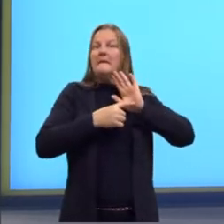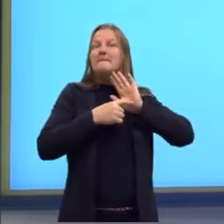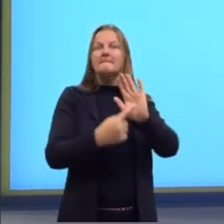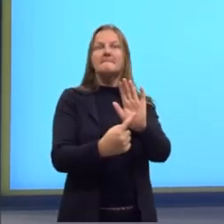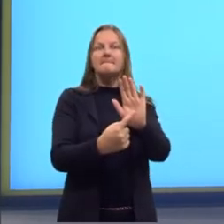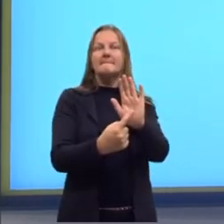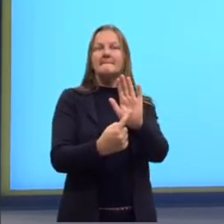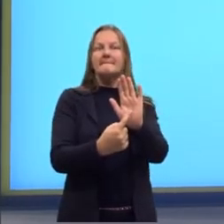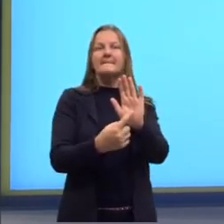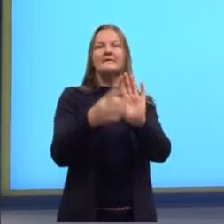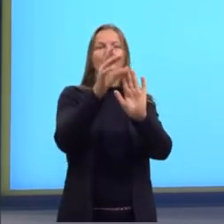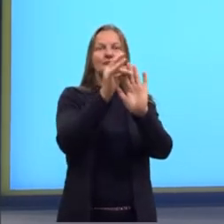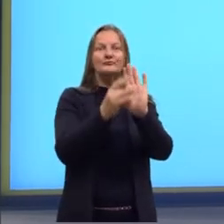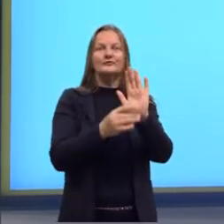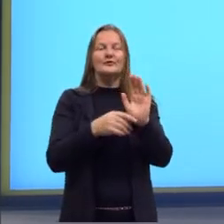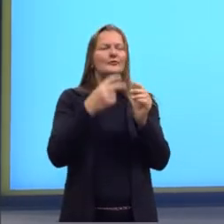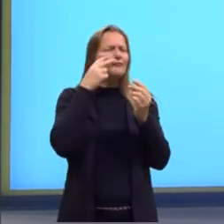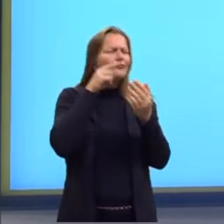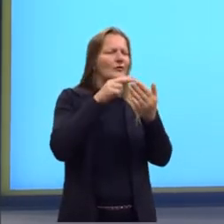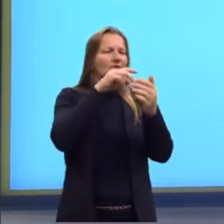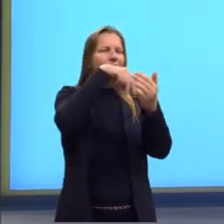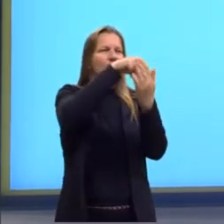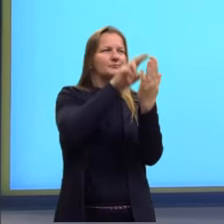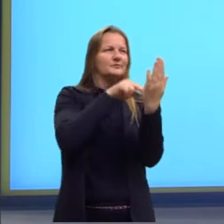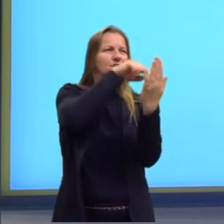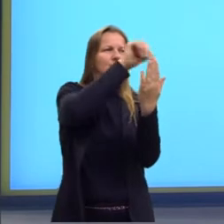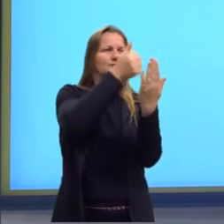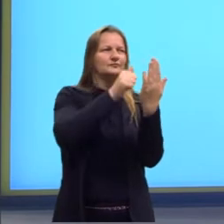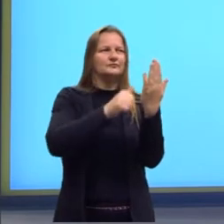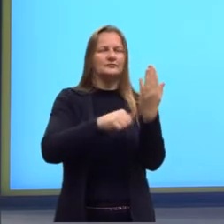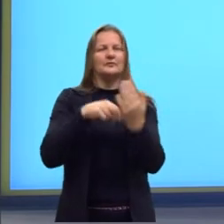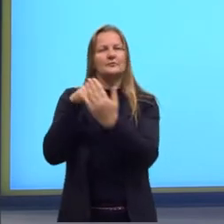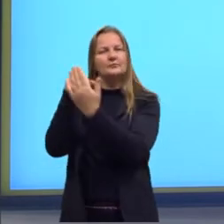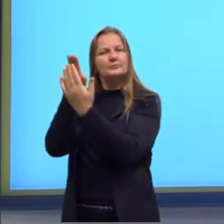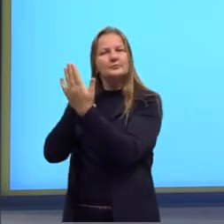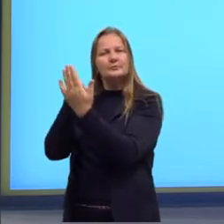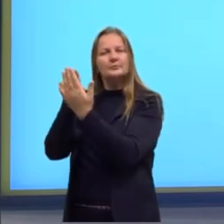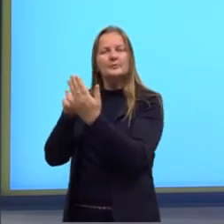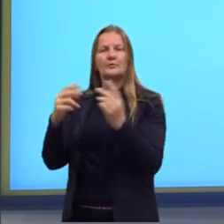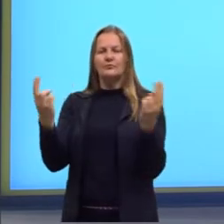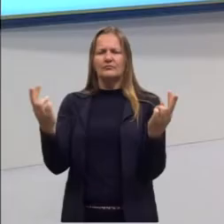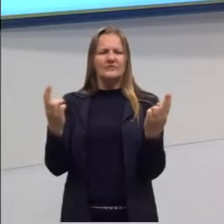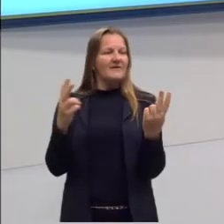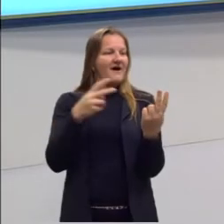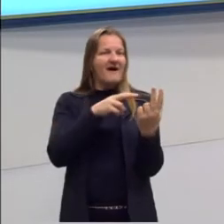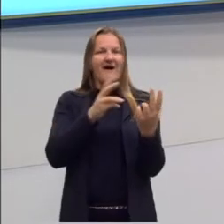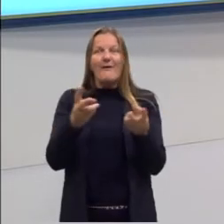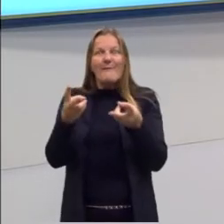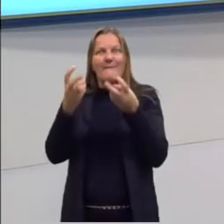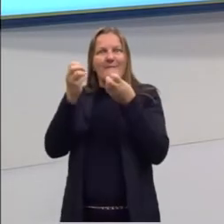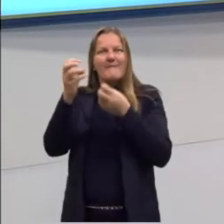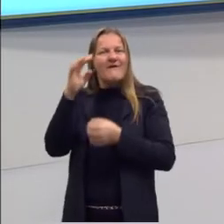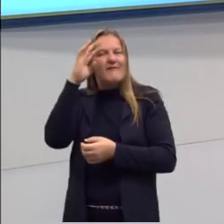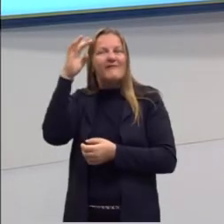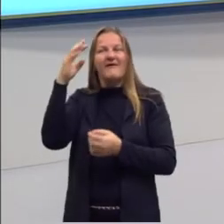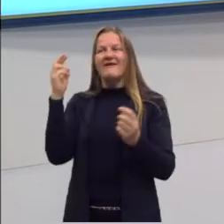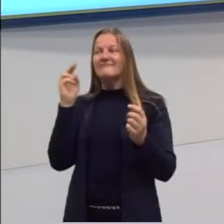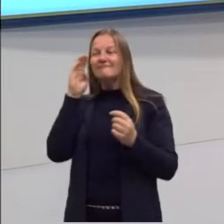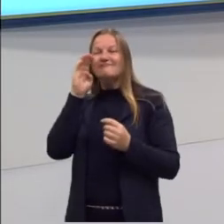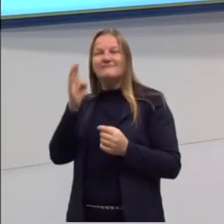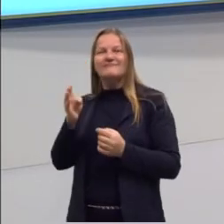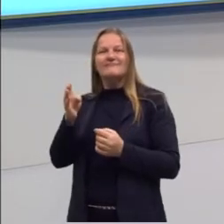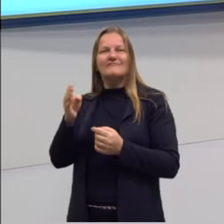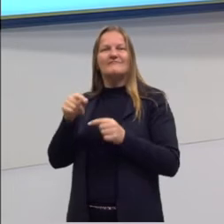explícita. Porque quando a gente olha aquela mesa com aqueles robozinhos e aquela figura central,